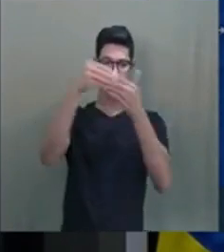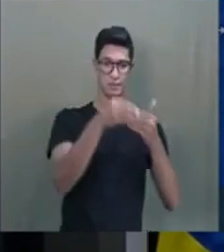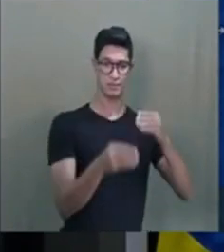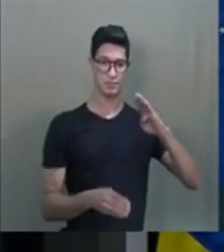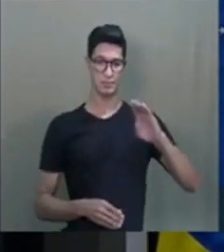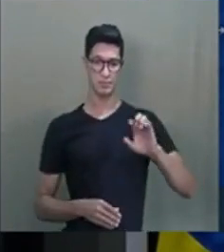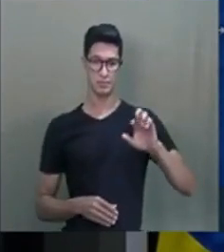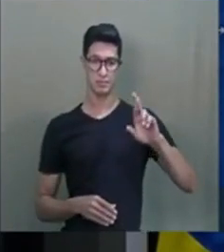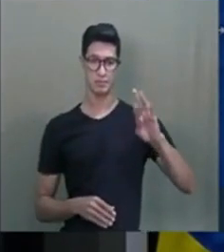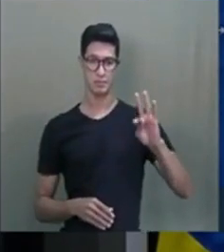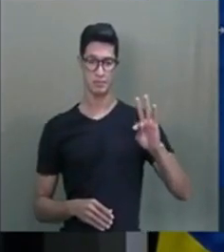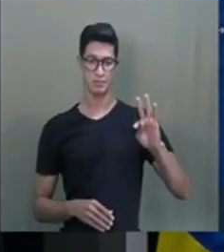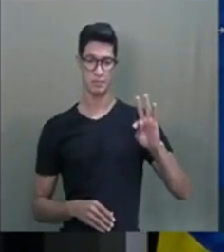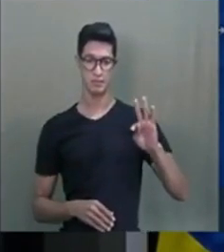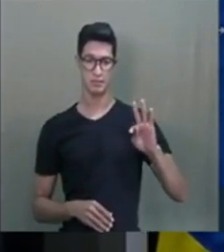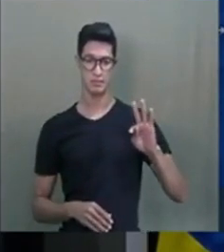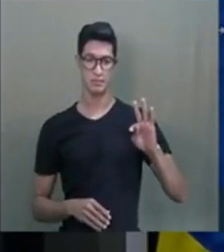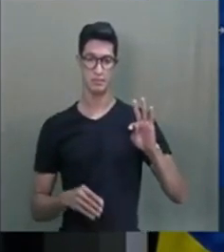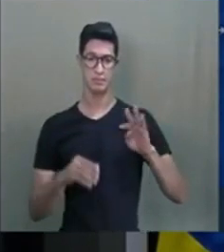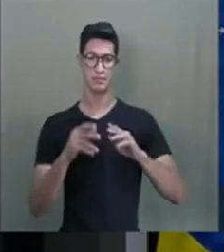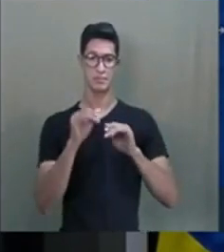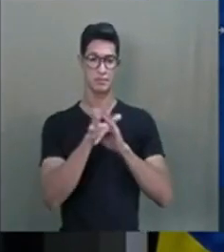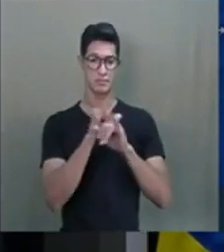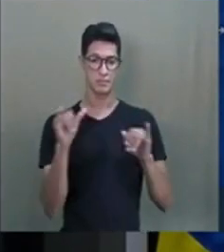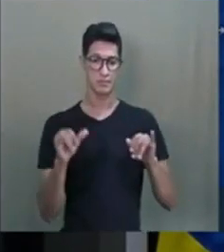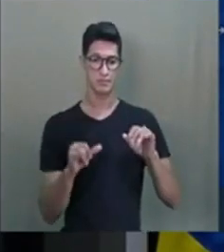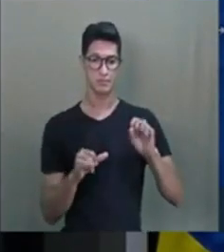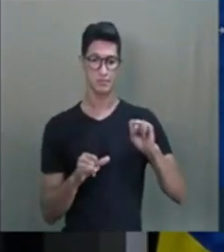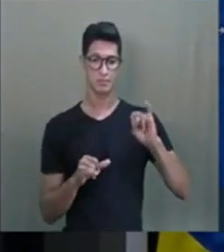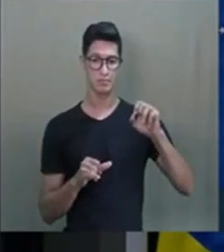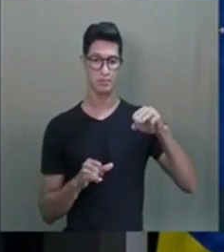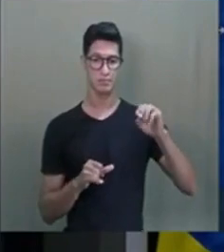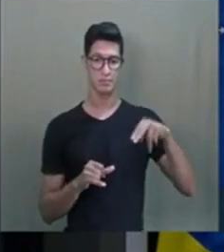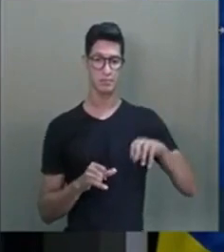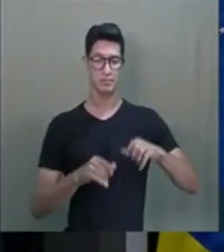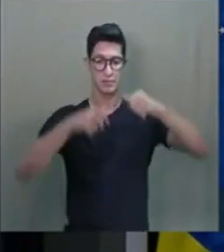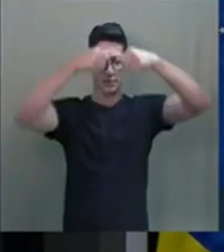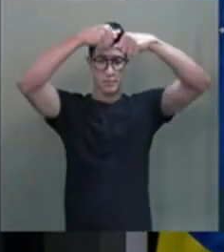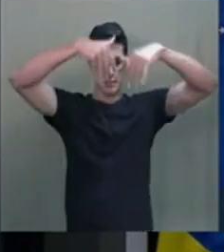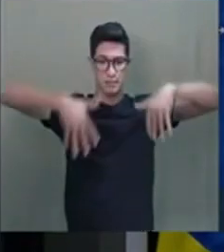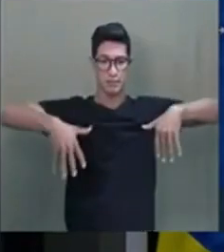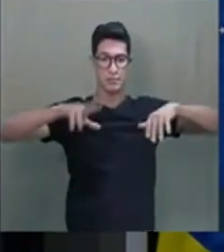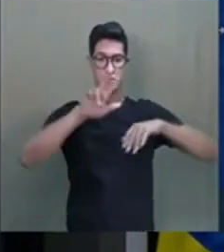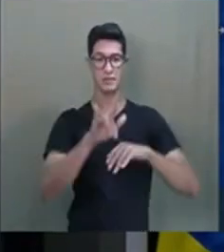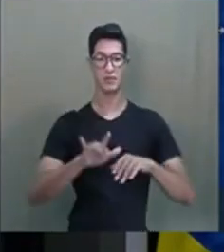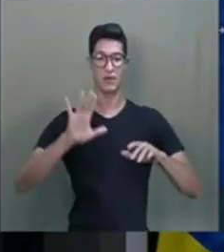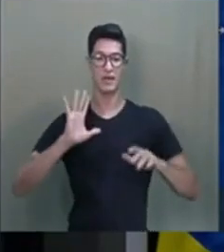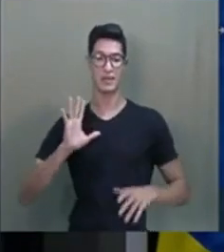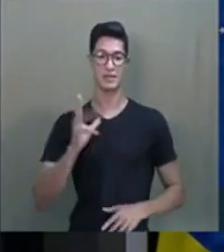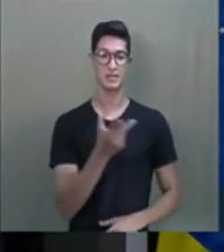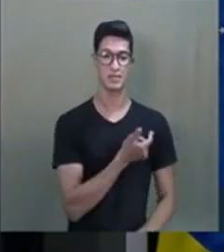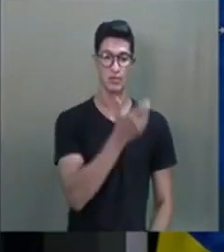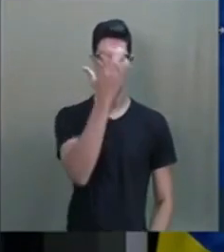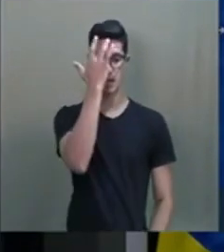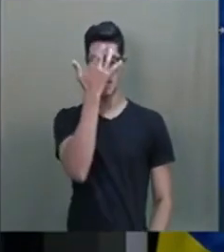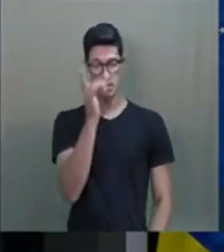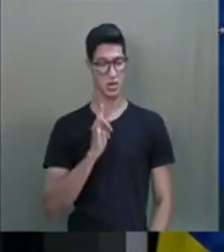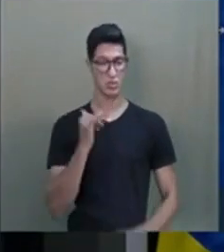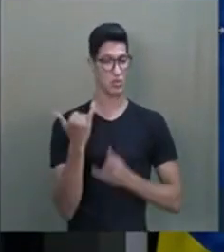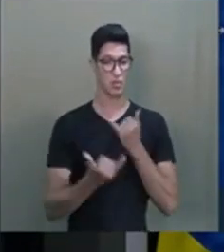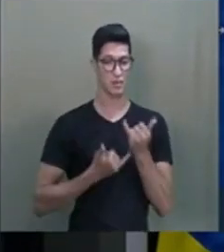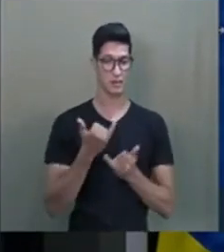Bert, da Sophie, eles falaram assim, Simone, a constelação familiar vai salvar a Índia. Eu não estou brincando.